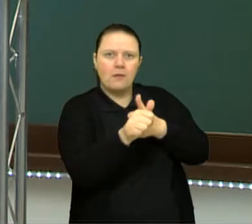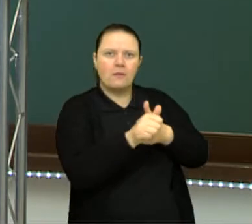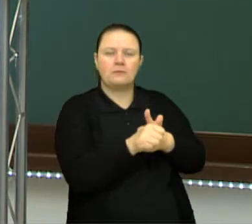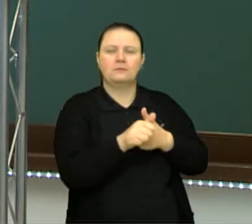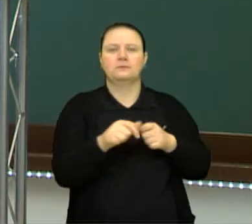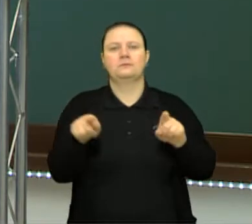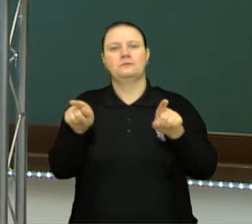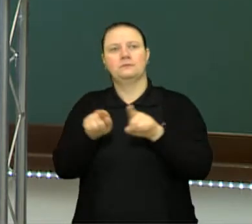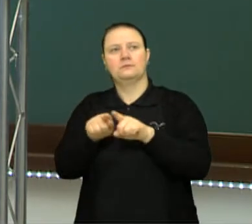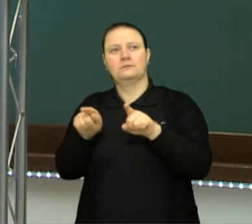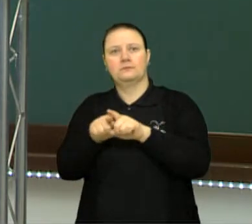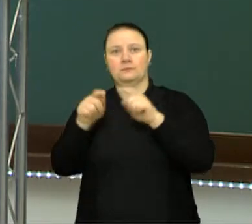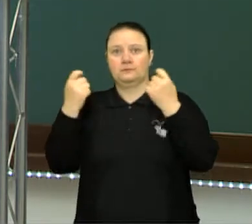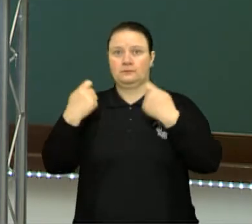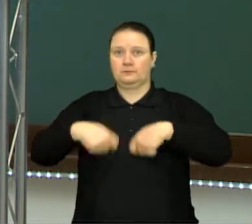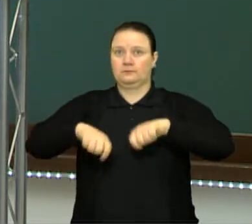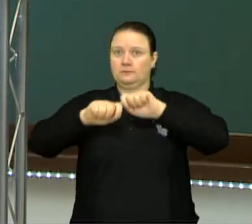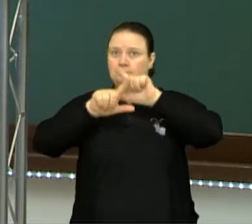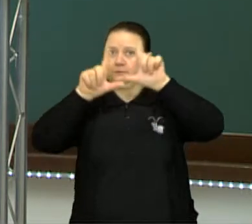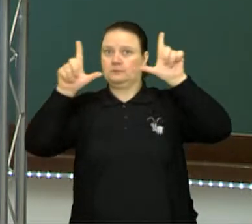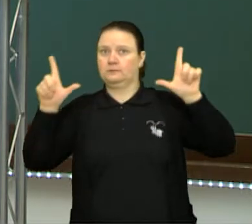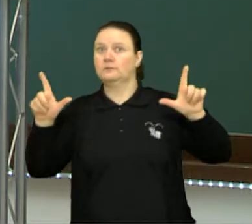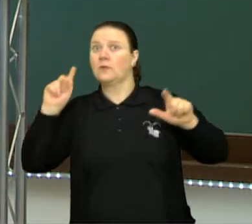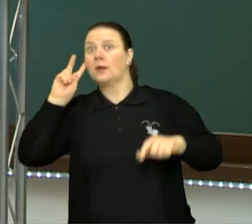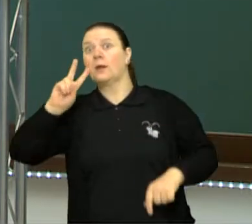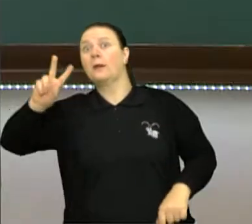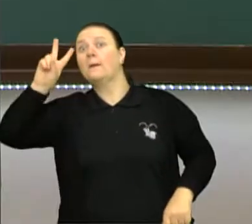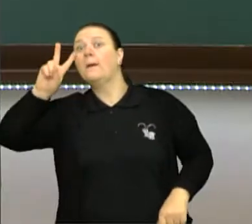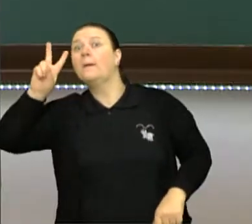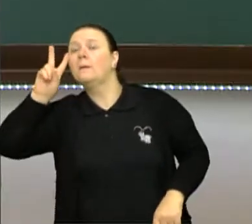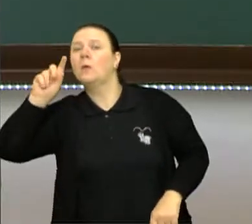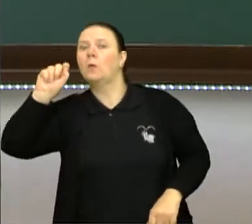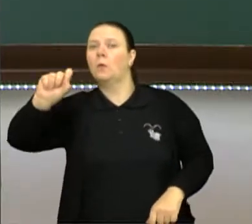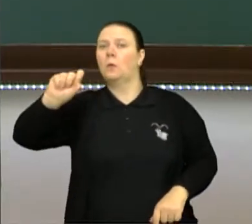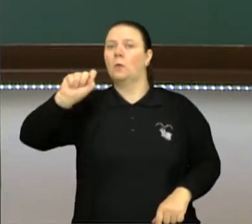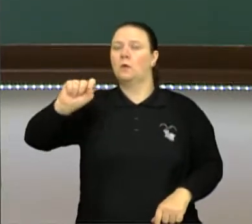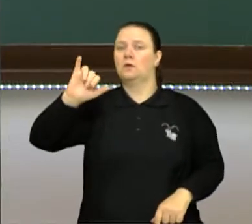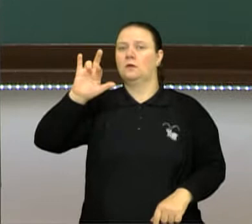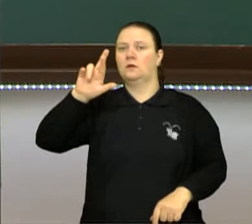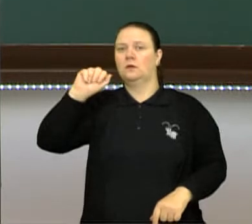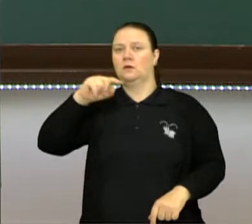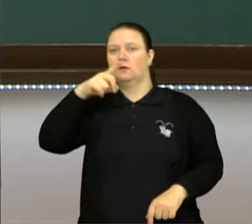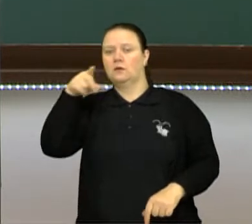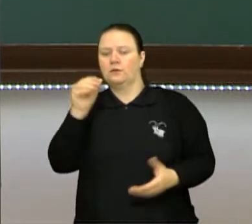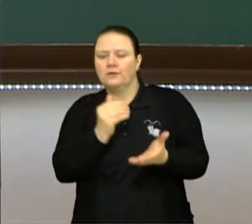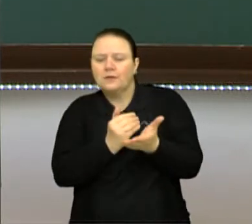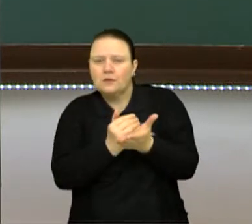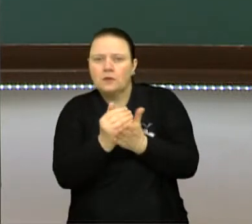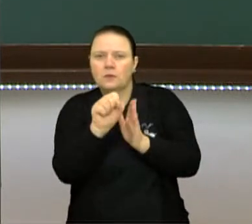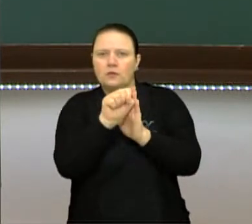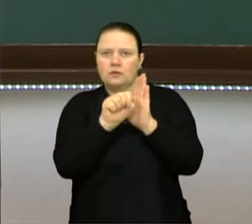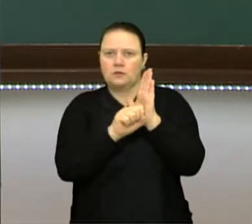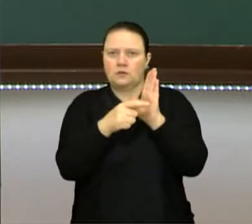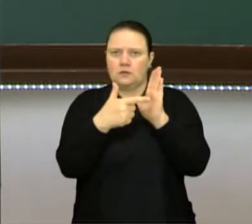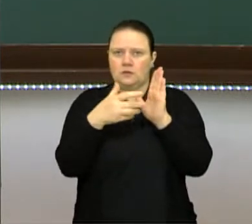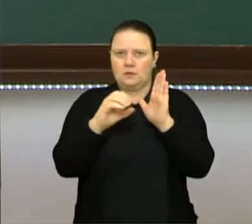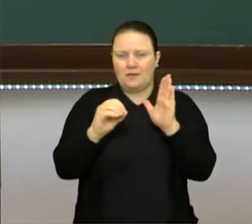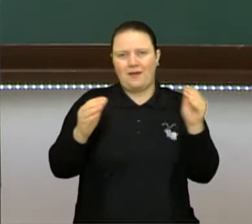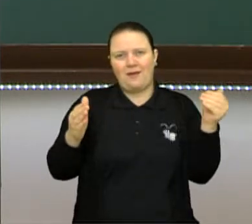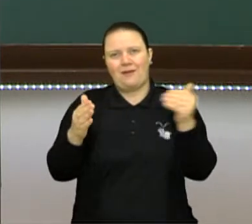podemos deixar de destacar que, durante algum tempo, o Irã, principalmente início do século XX e até meados de